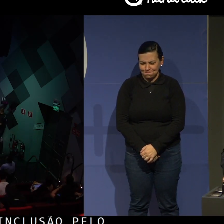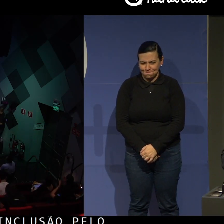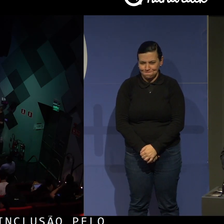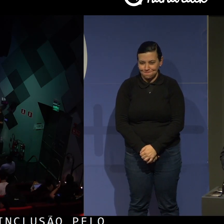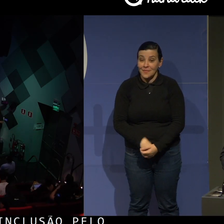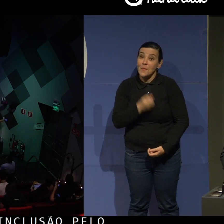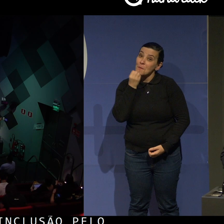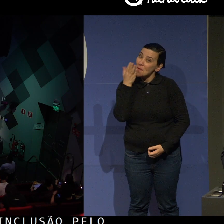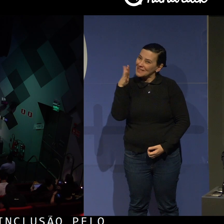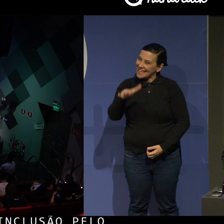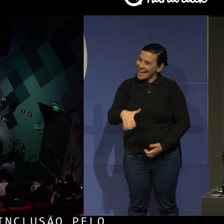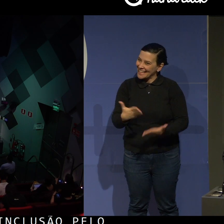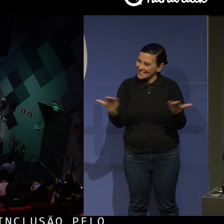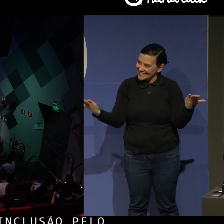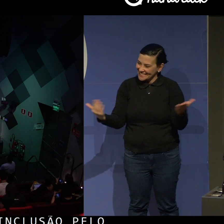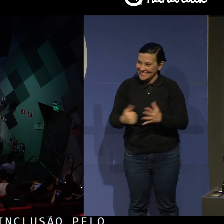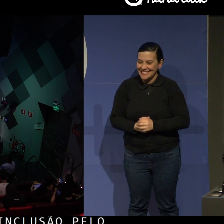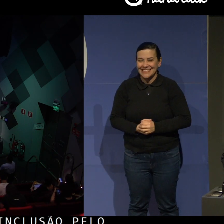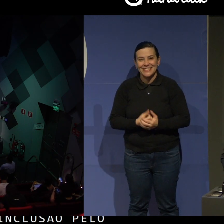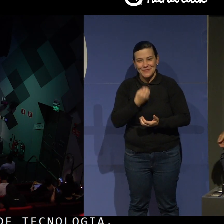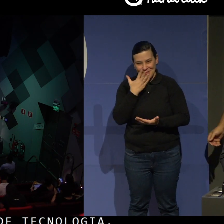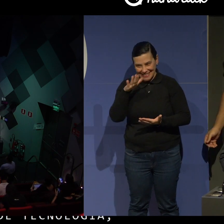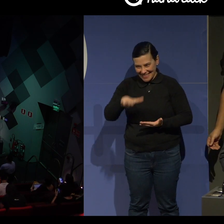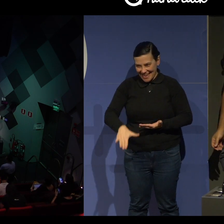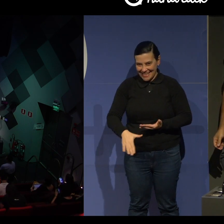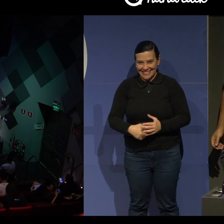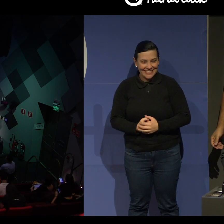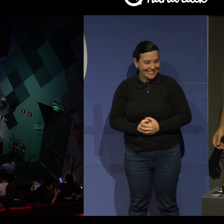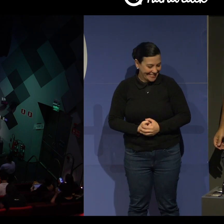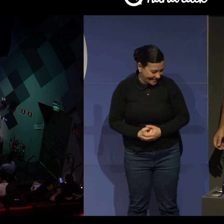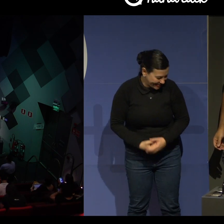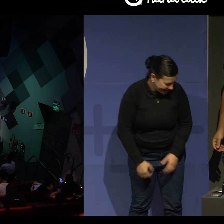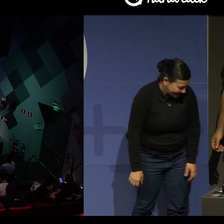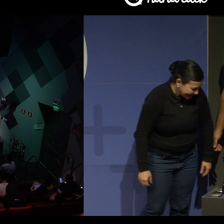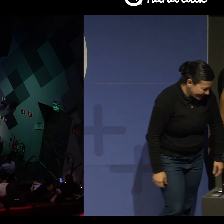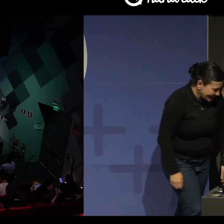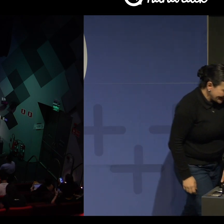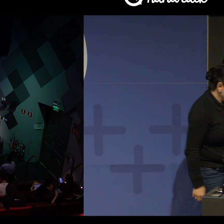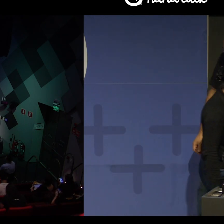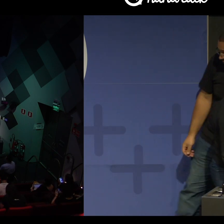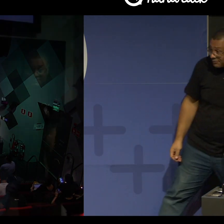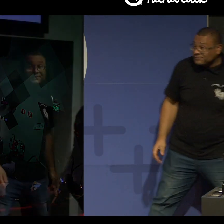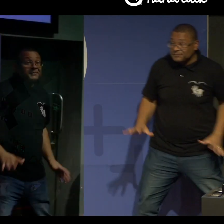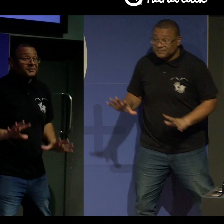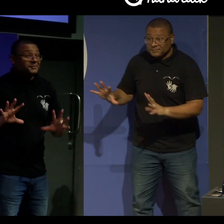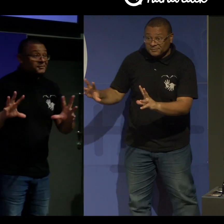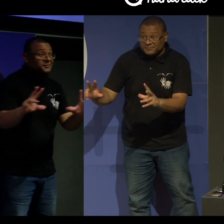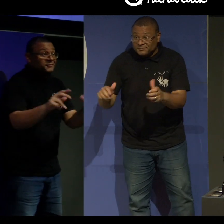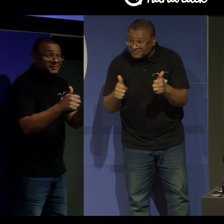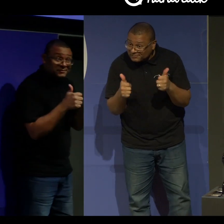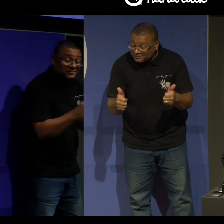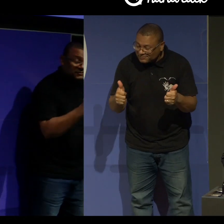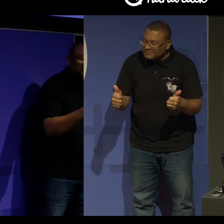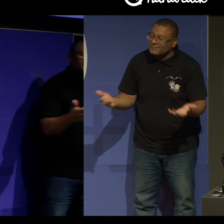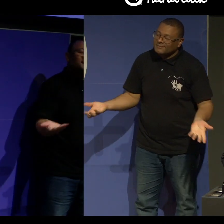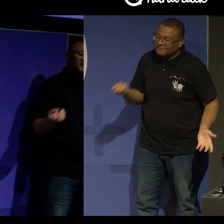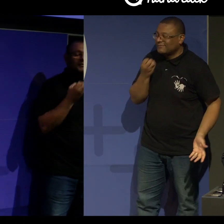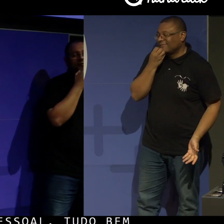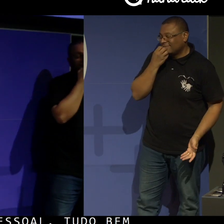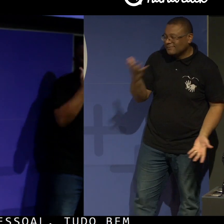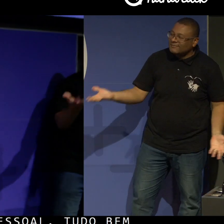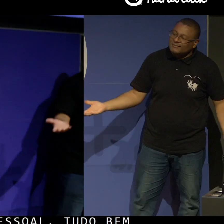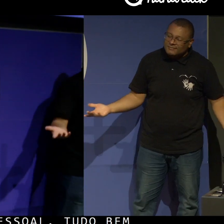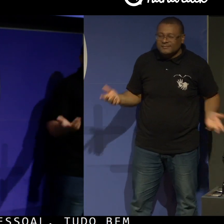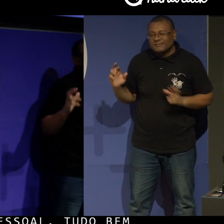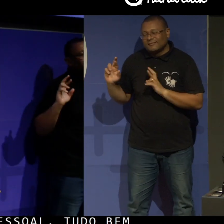Ela é uma mulher de pele morena. Boa tarde, pessoal. Desculpa. Tudo bem com vocês? Cabelos escuros, longos, lisos. bom. E aí, não sendo